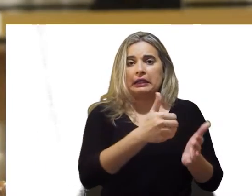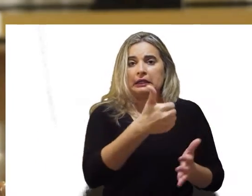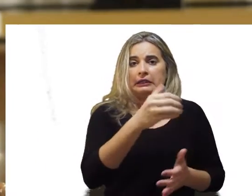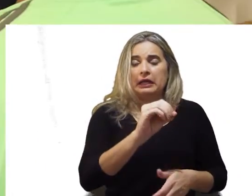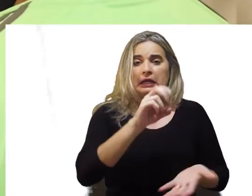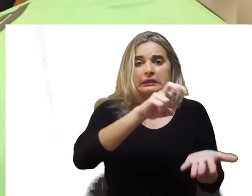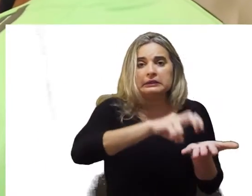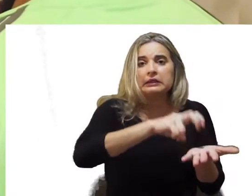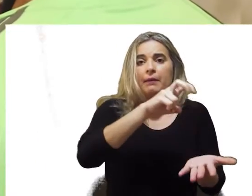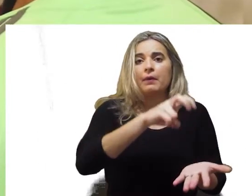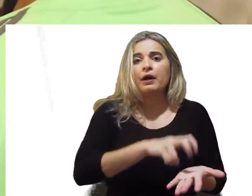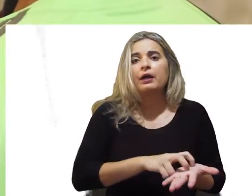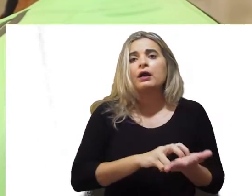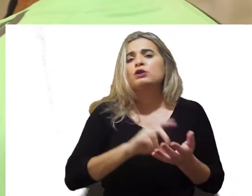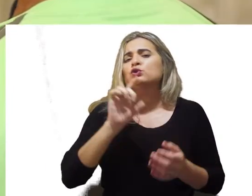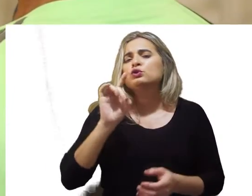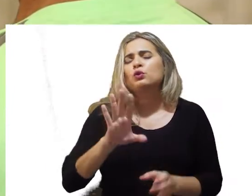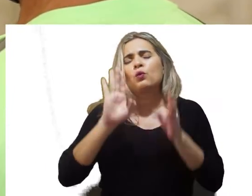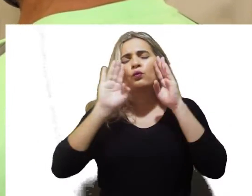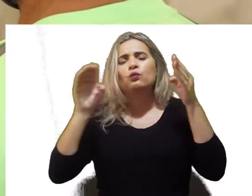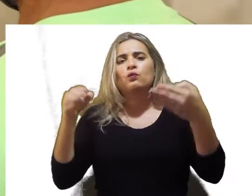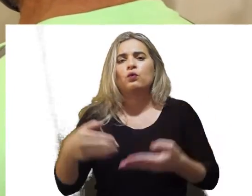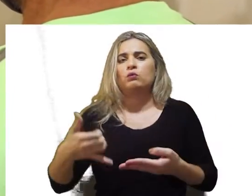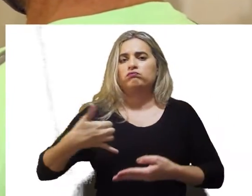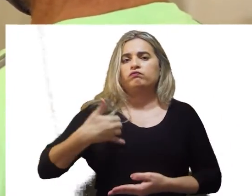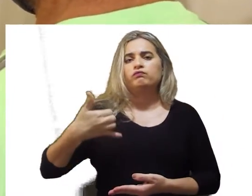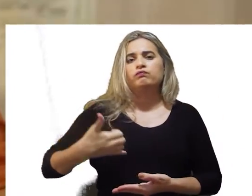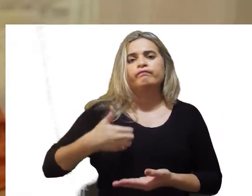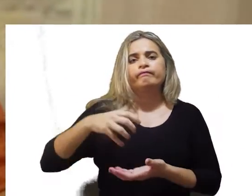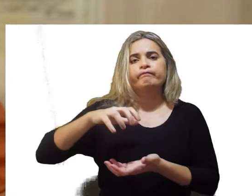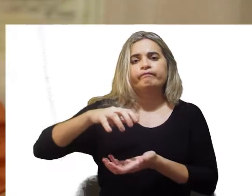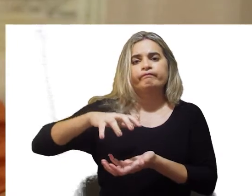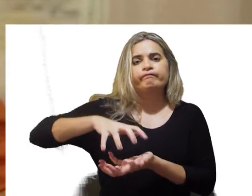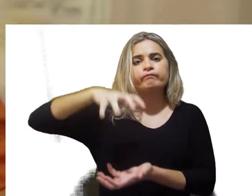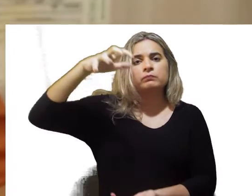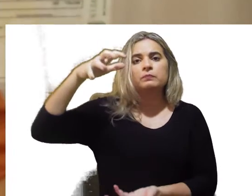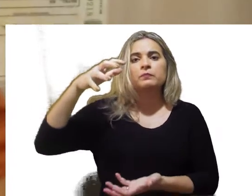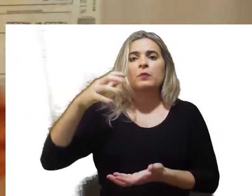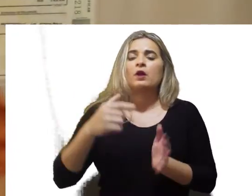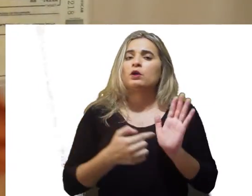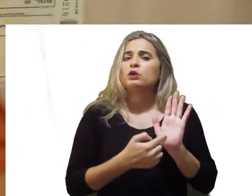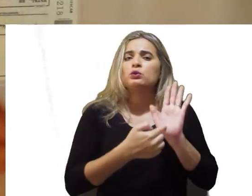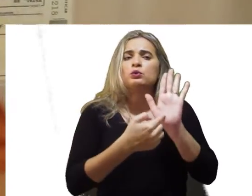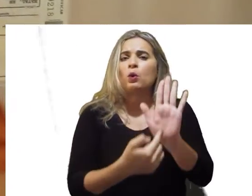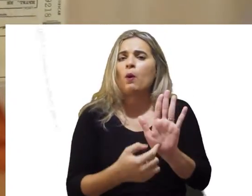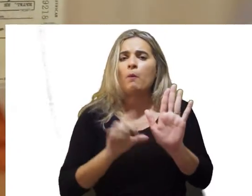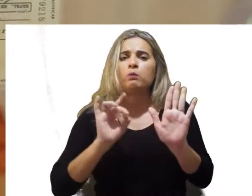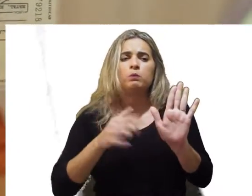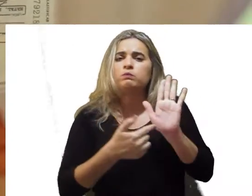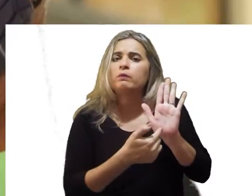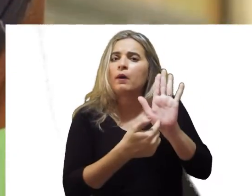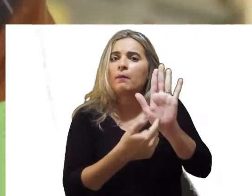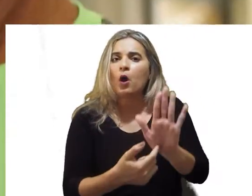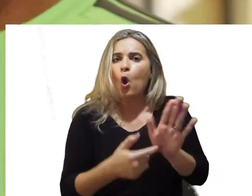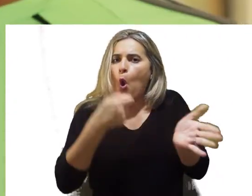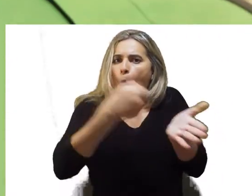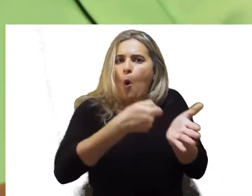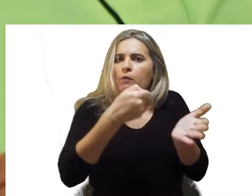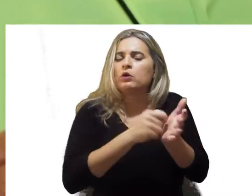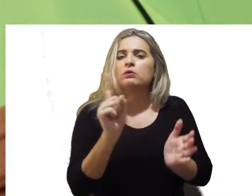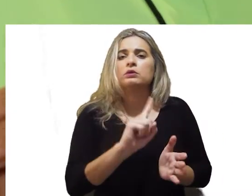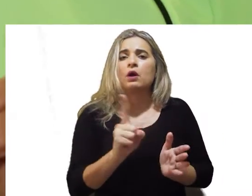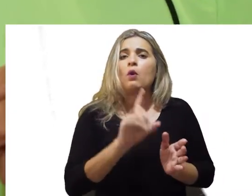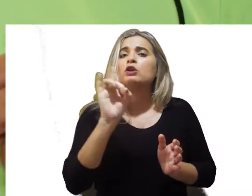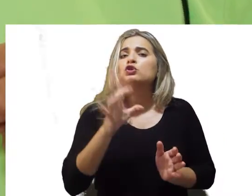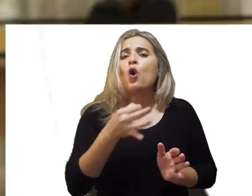acima de 60 anos. A faixa de horário preferencial estipulada pela Justiça Eleitoral é apenas uma sugestão apresentada aos idosos. O horário